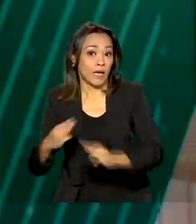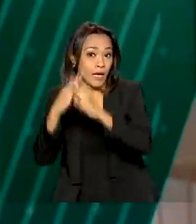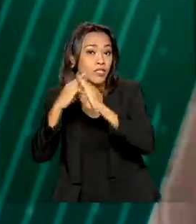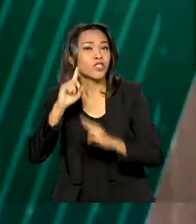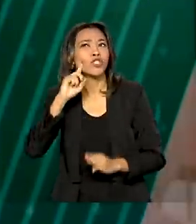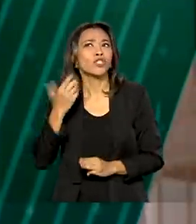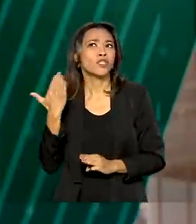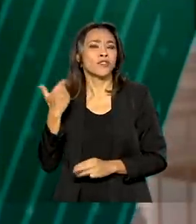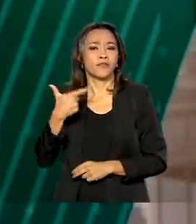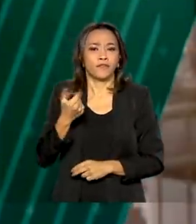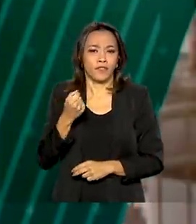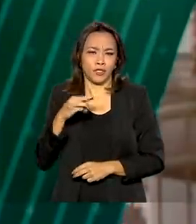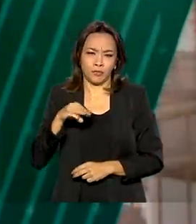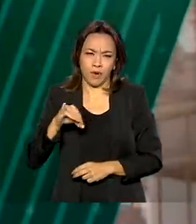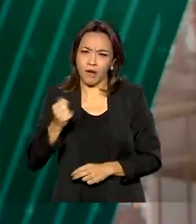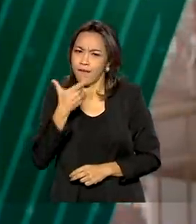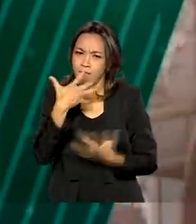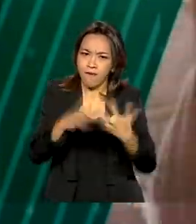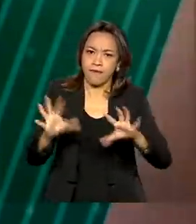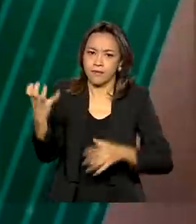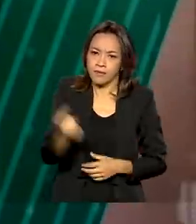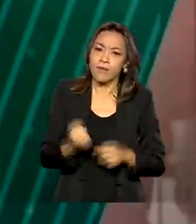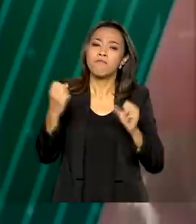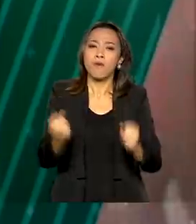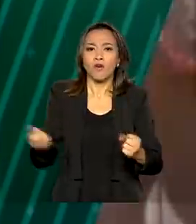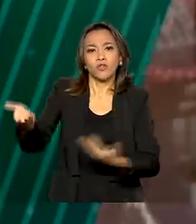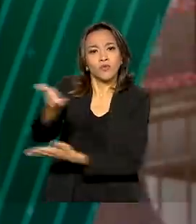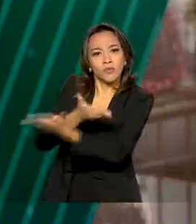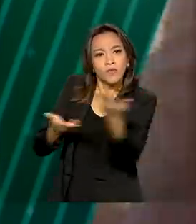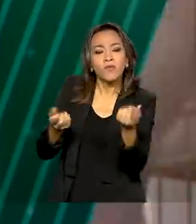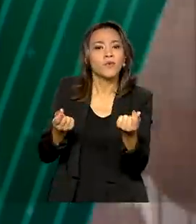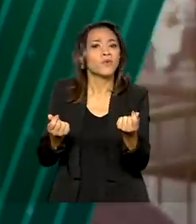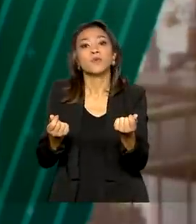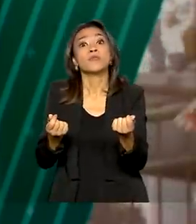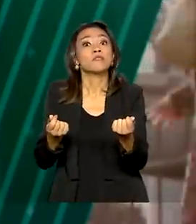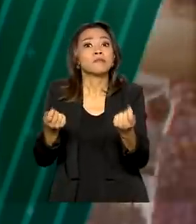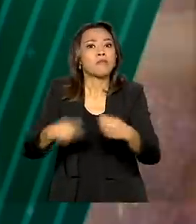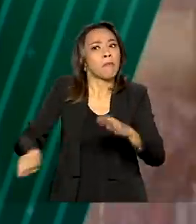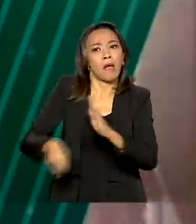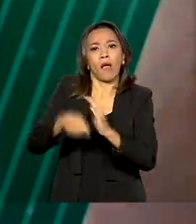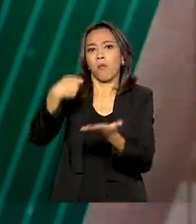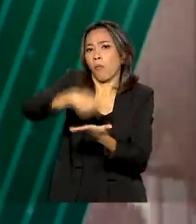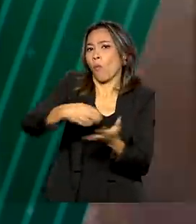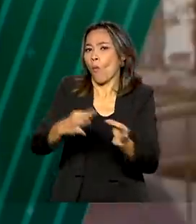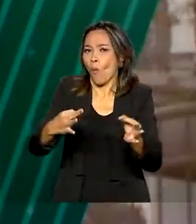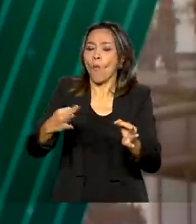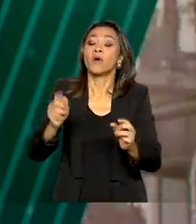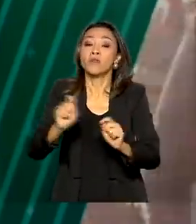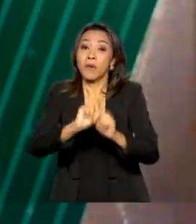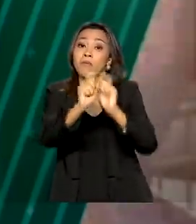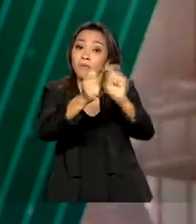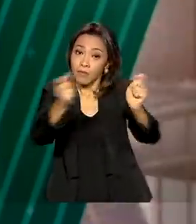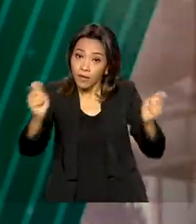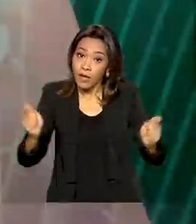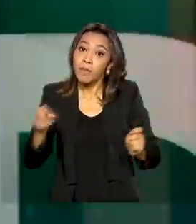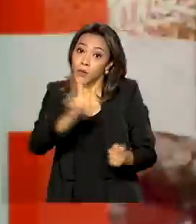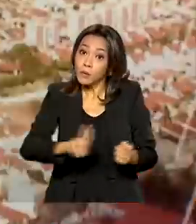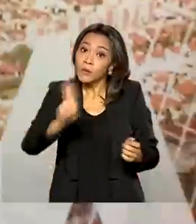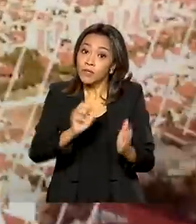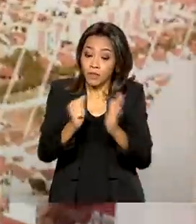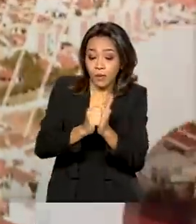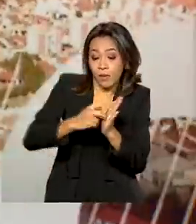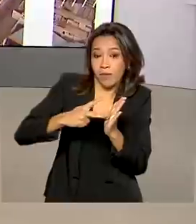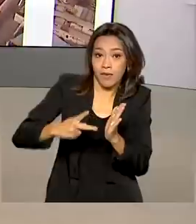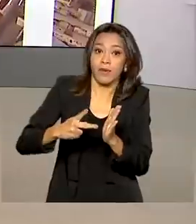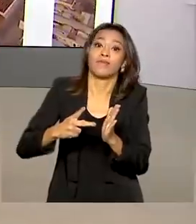20 de maio. Quem não quiser sacar, pode movimentar a conta sem custos, fazer transferências e pagamentos pelo aplicativo